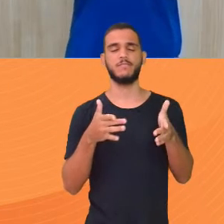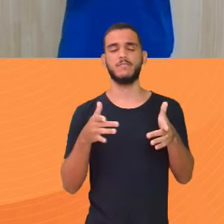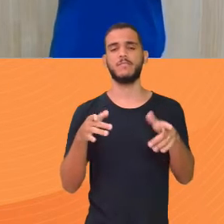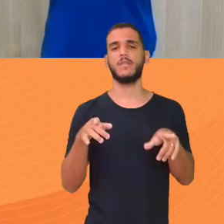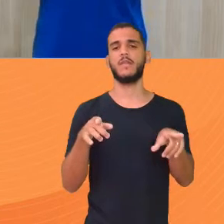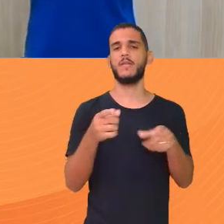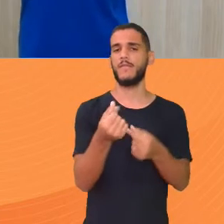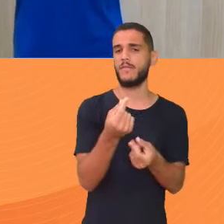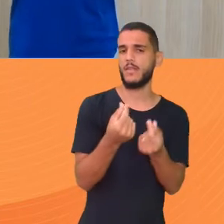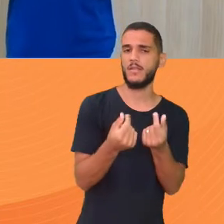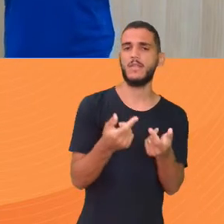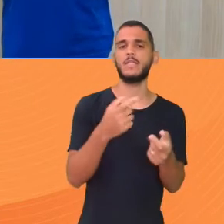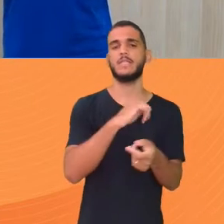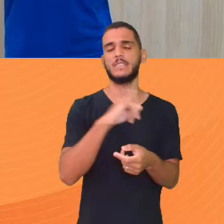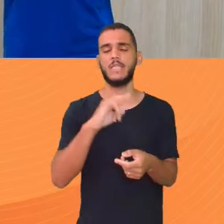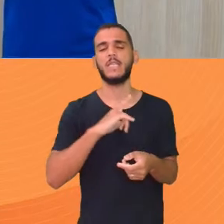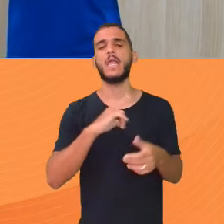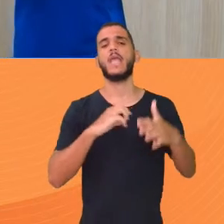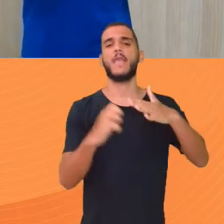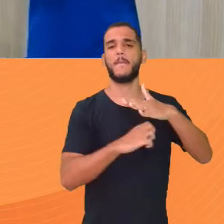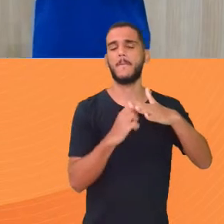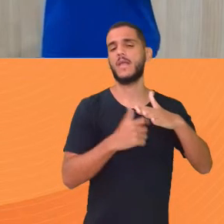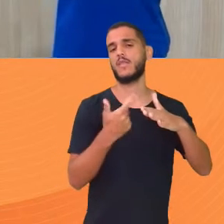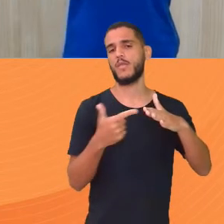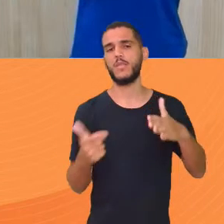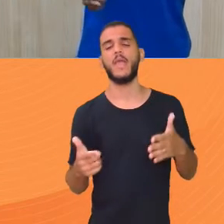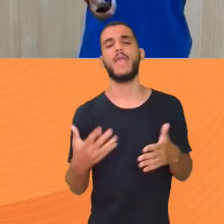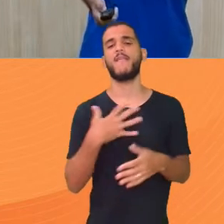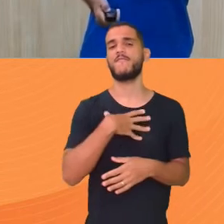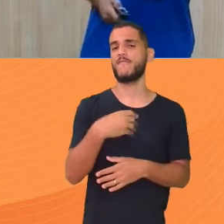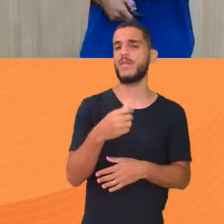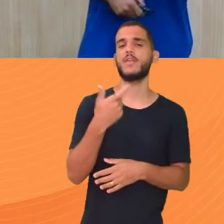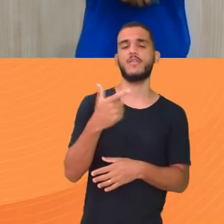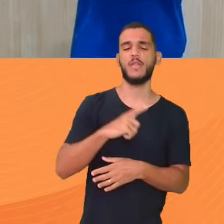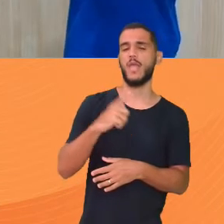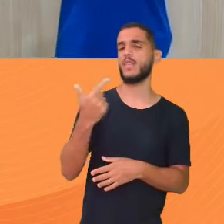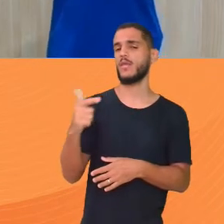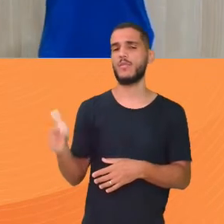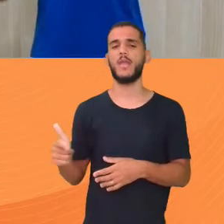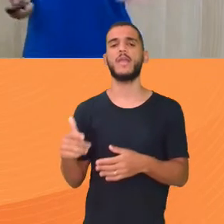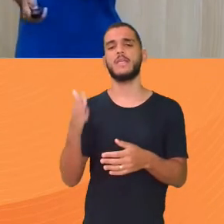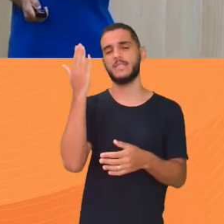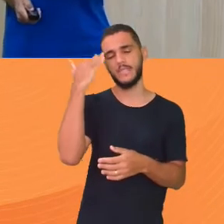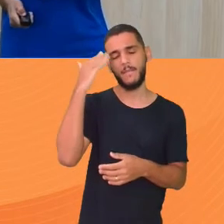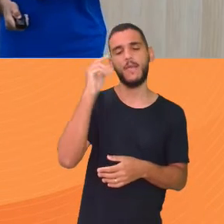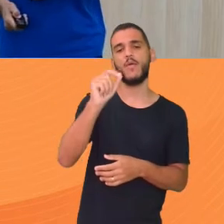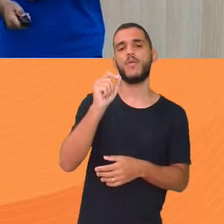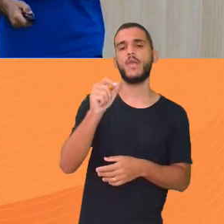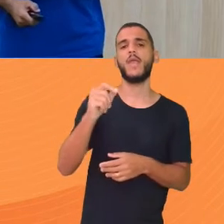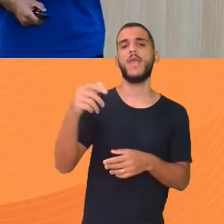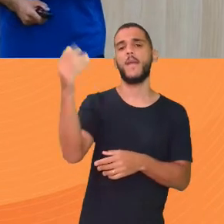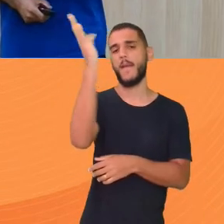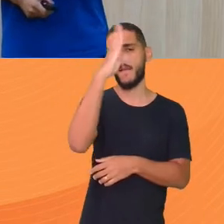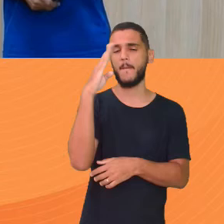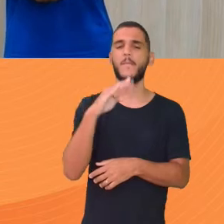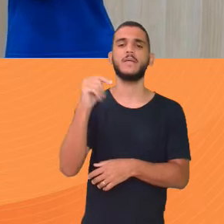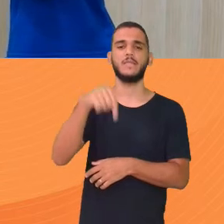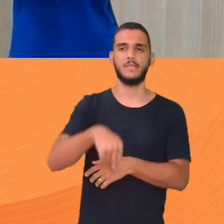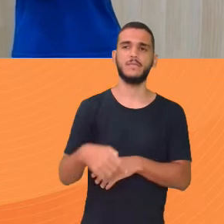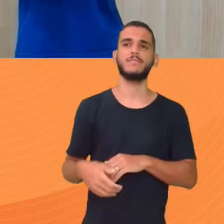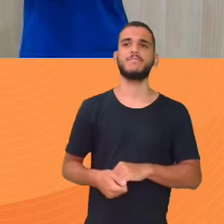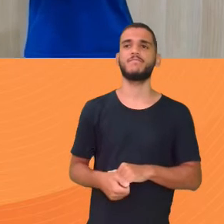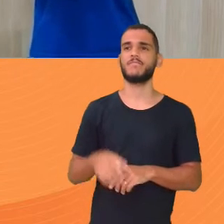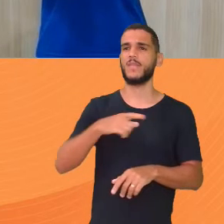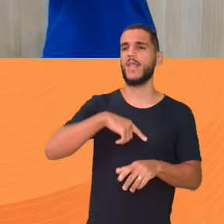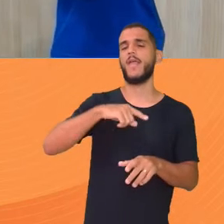condições financeiras Está empregado Está desempregado Quanto os filhos tem Quanto os filhos não tem Para a poder saber A margem do nosso país E tem algumas